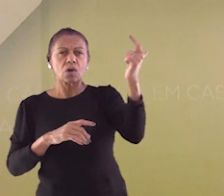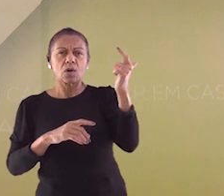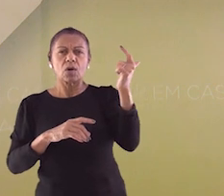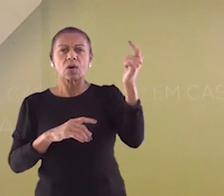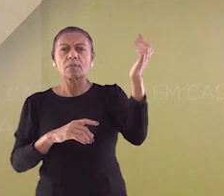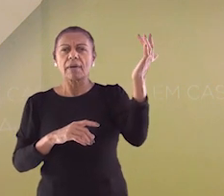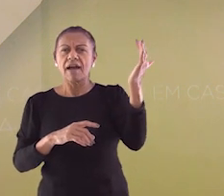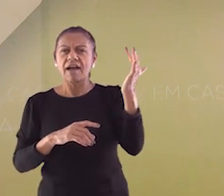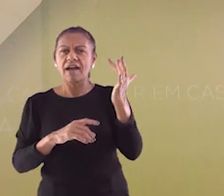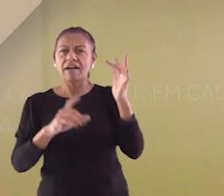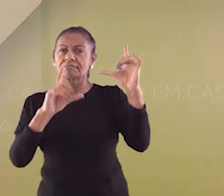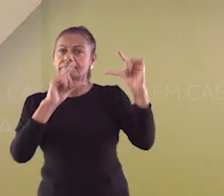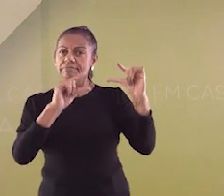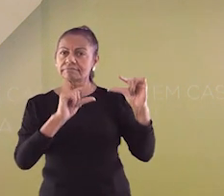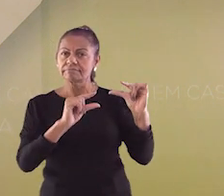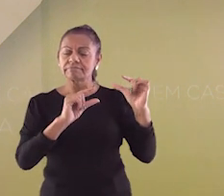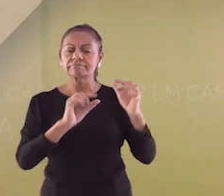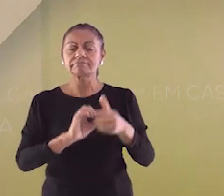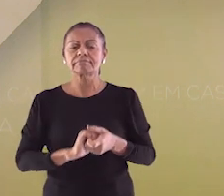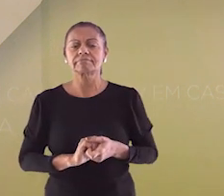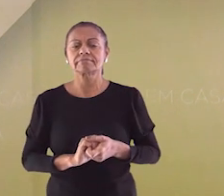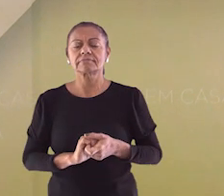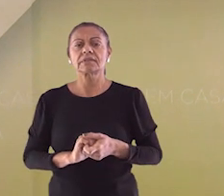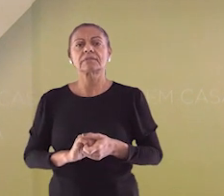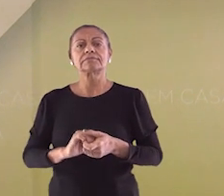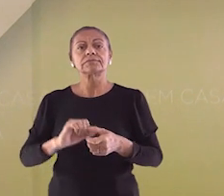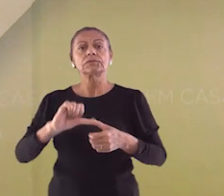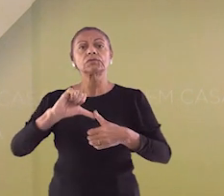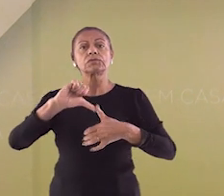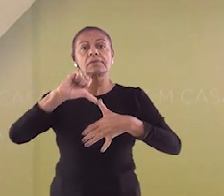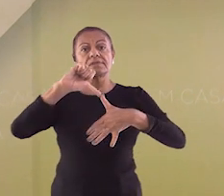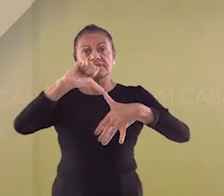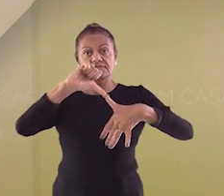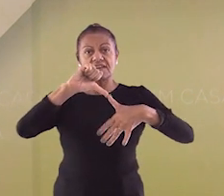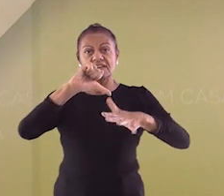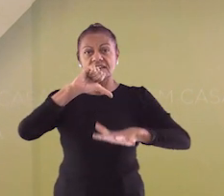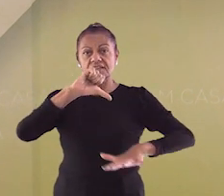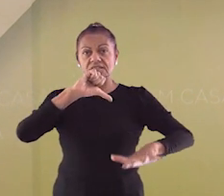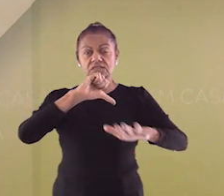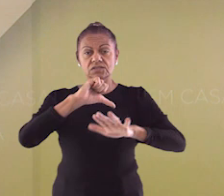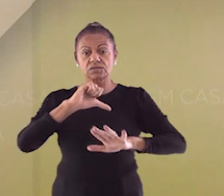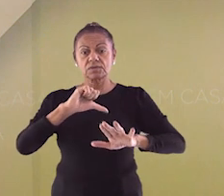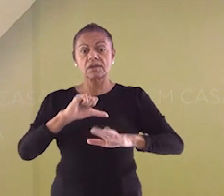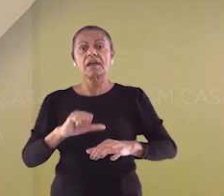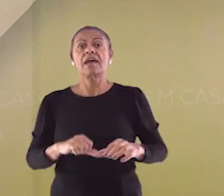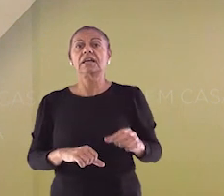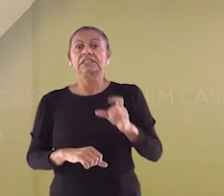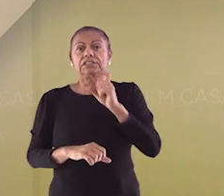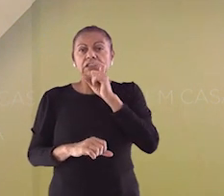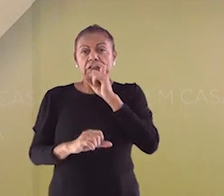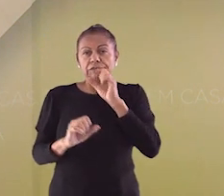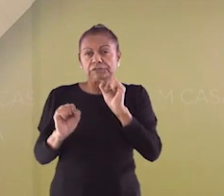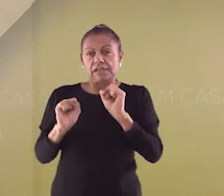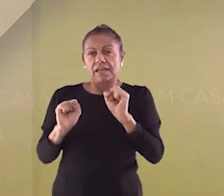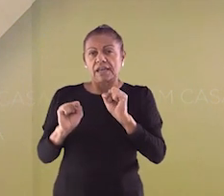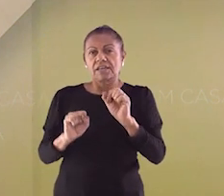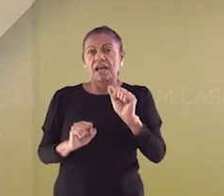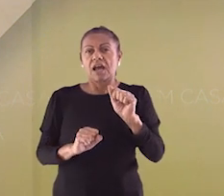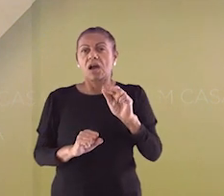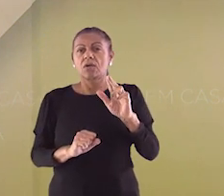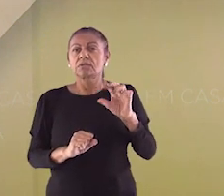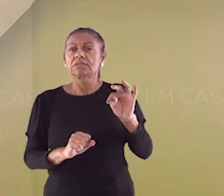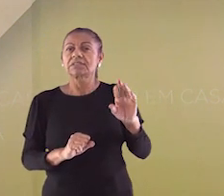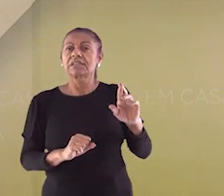solares nas regiões em questão. No hemisfério sul, conhecido como inverno austral e